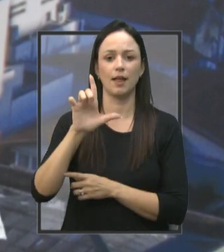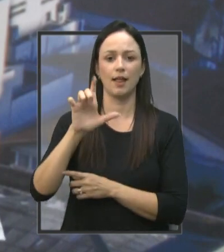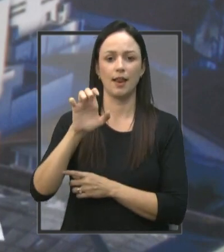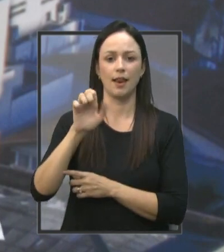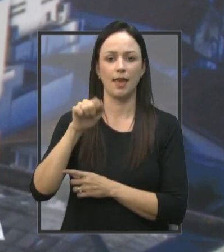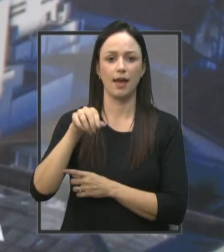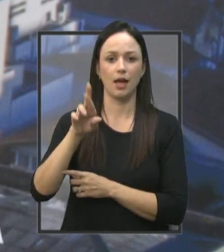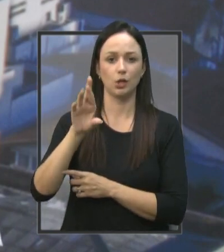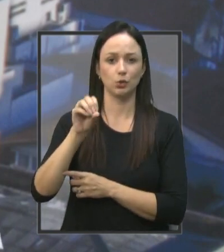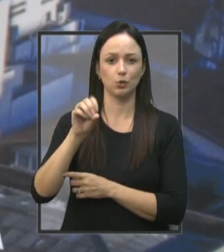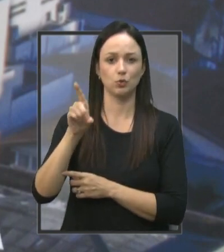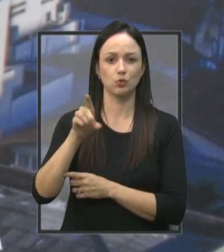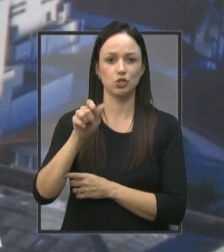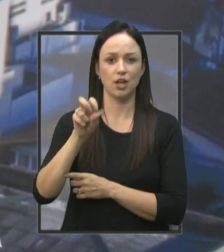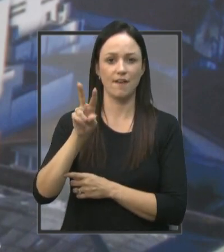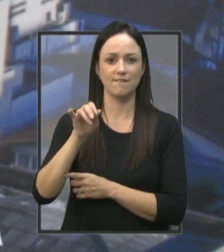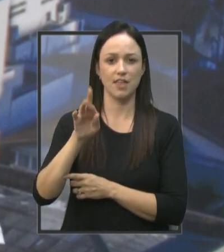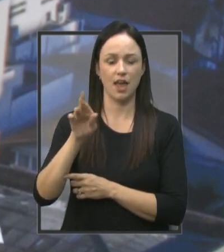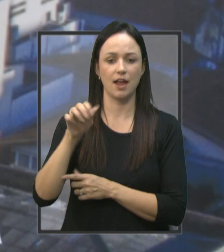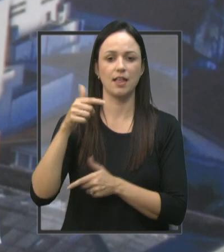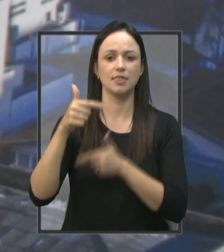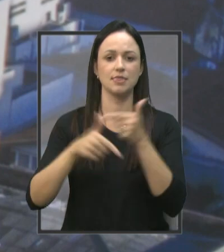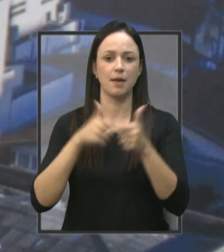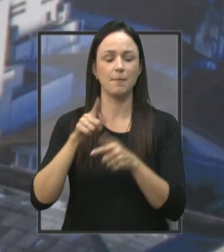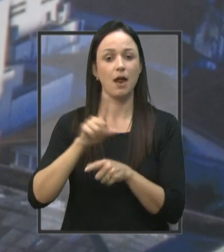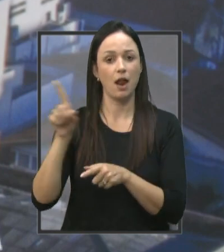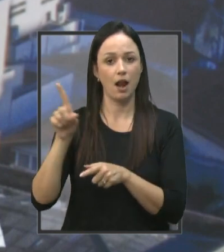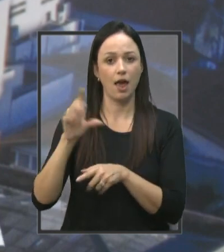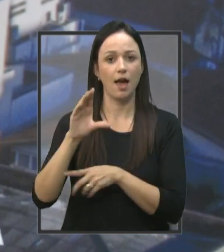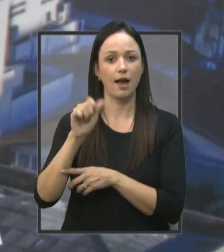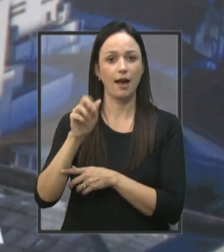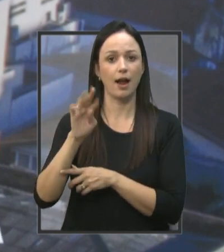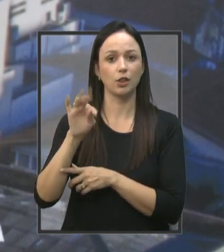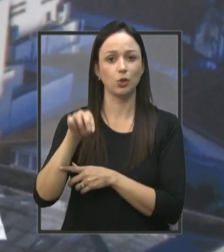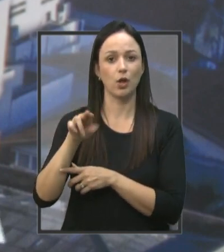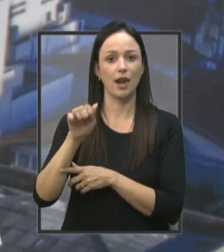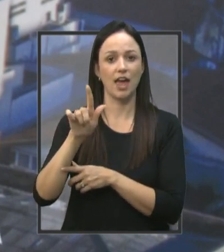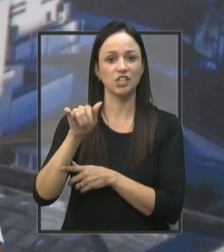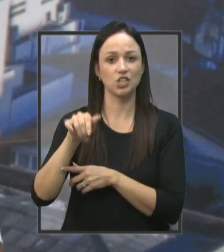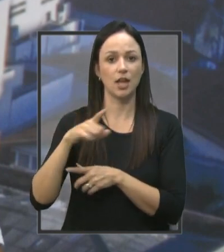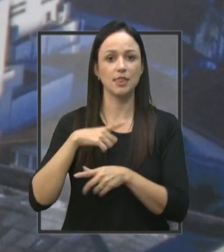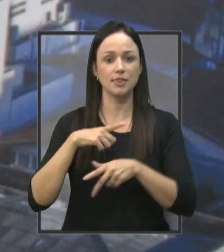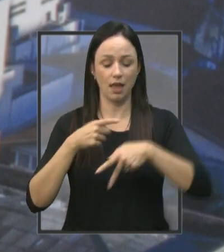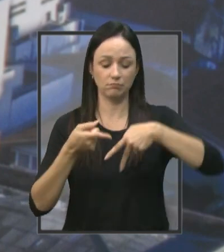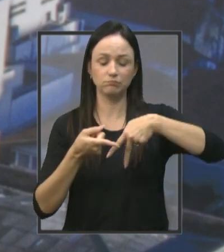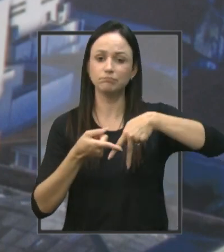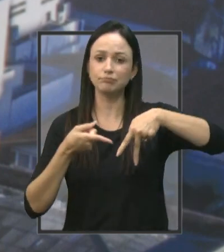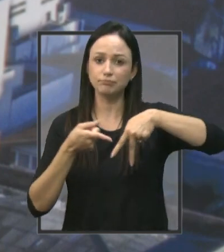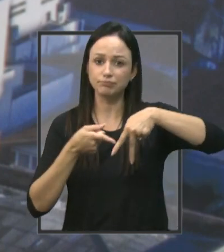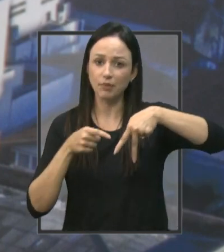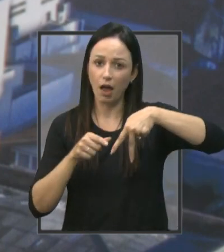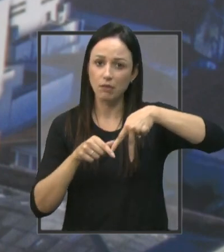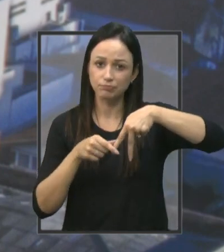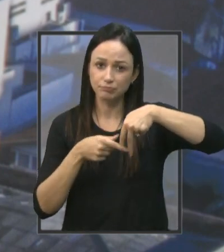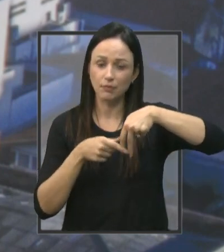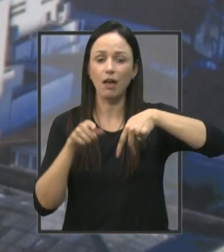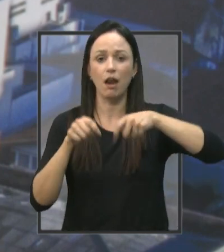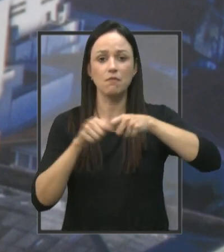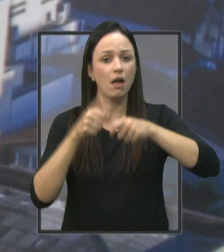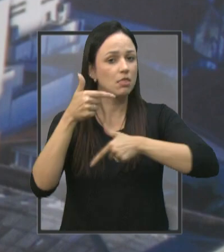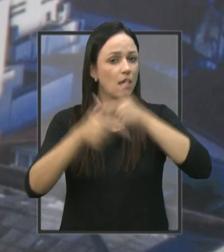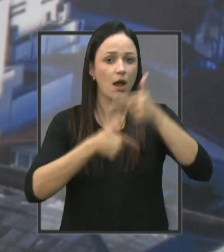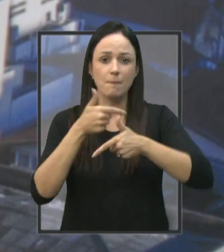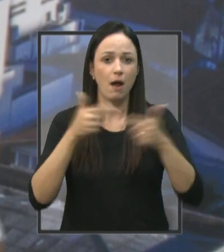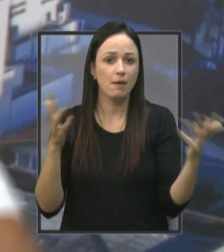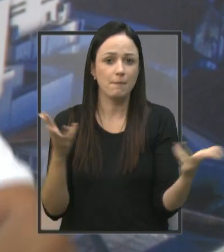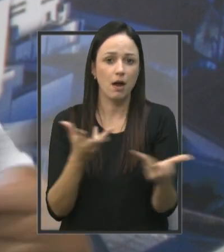Que ele trabalha Na cartonagem Jaunce Ele é amputado De uma perna E está fazendo Um trabalho maravilhoso Lá Então